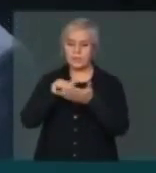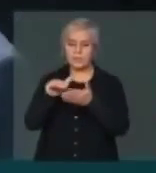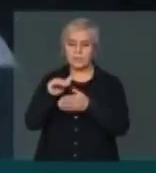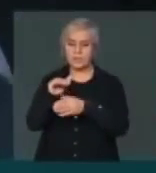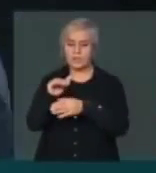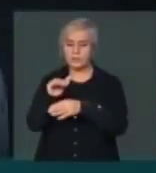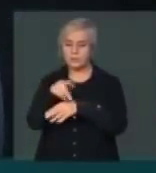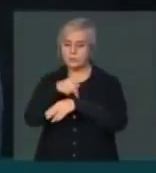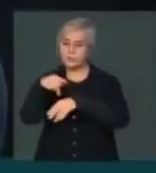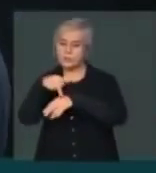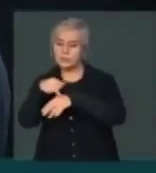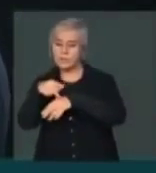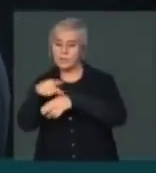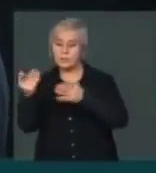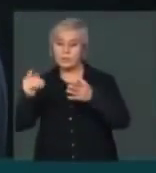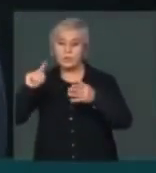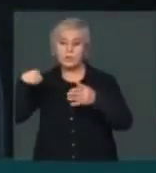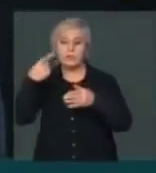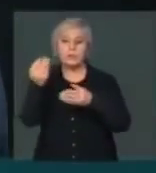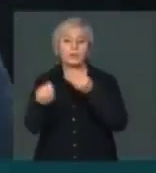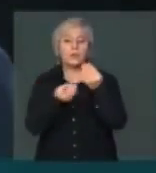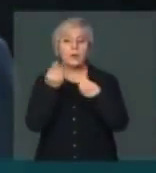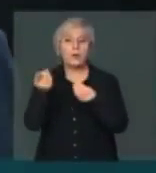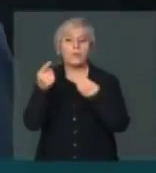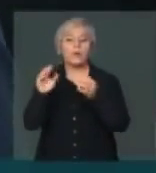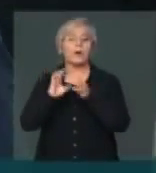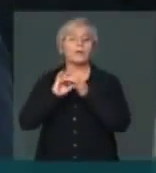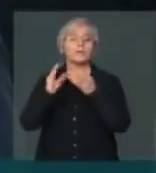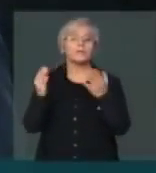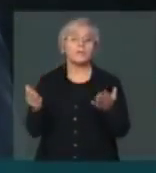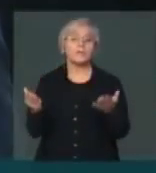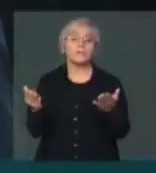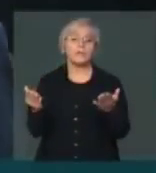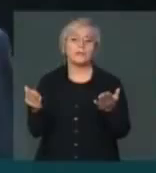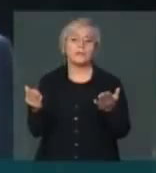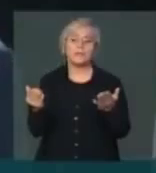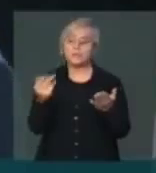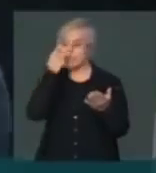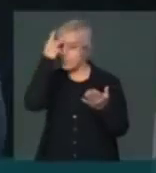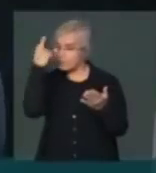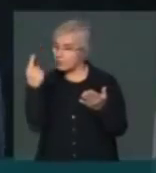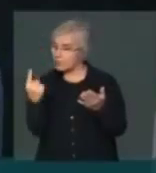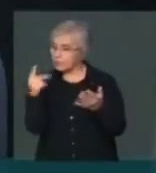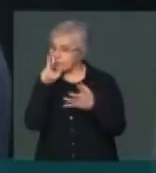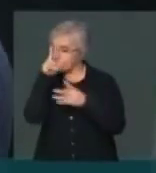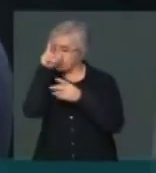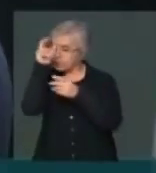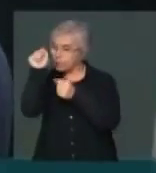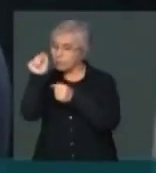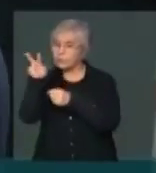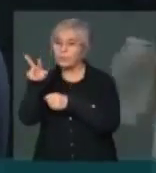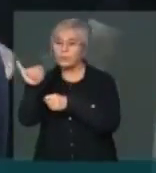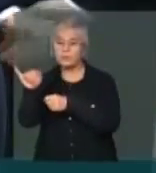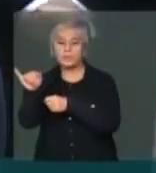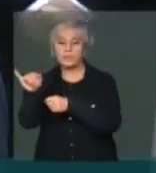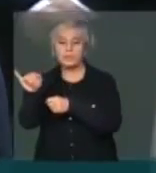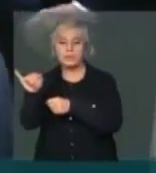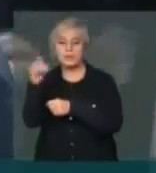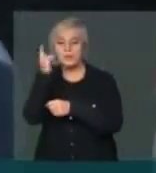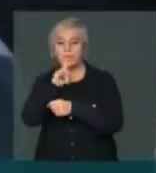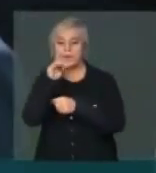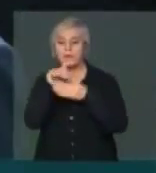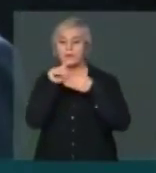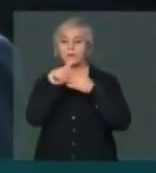qual é a independência, senhor Presidente? Que este membro do poder terá para a